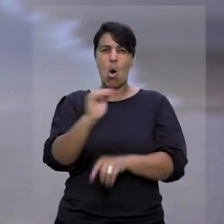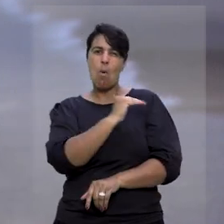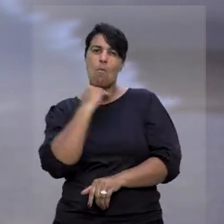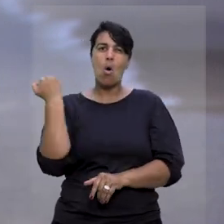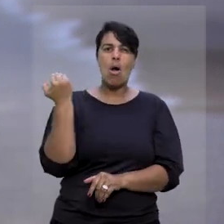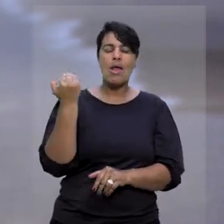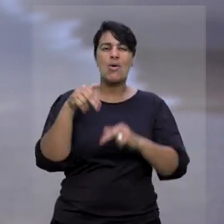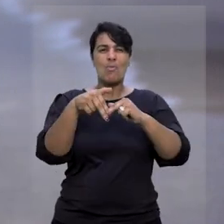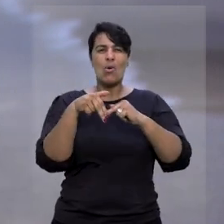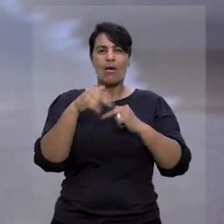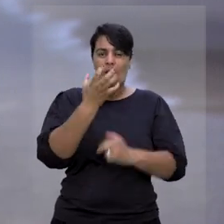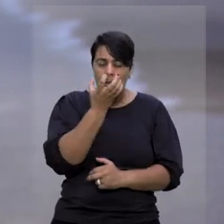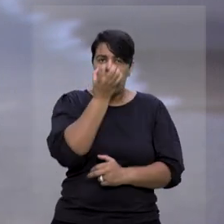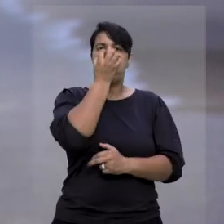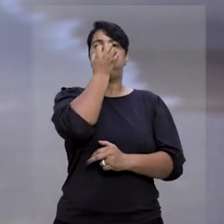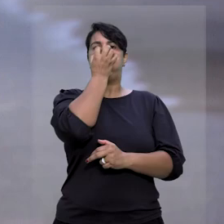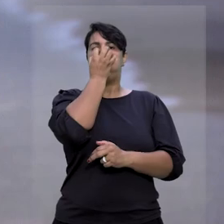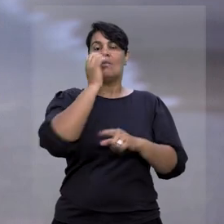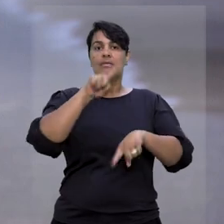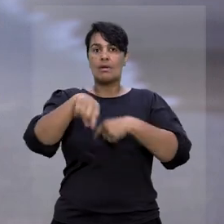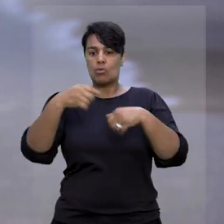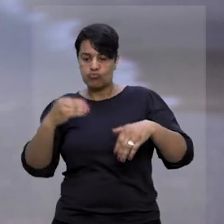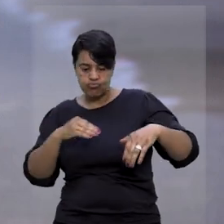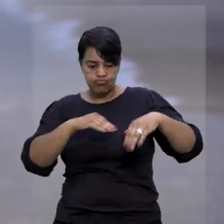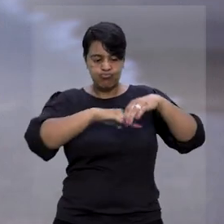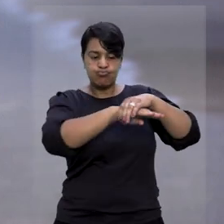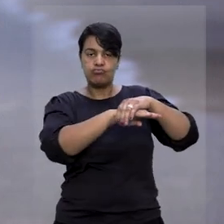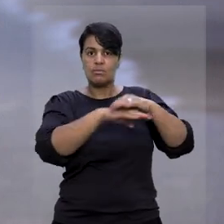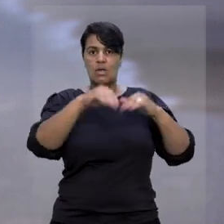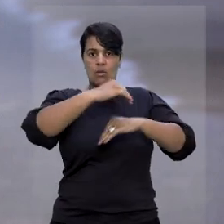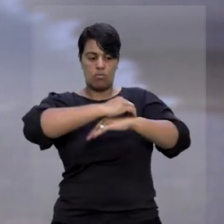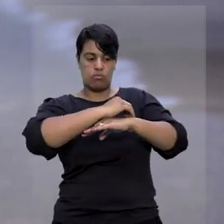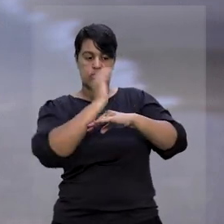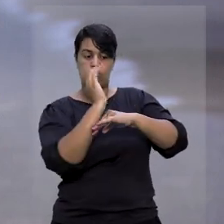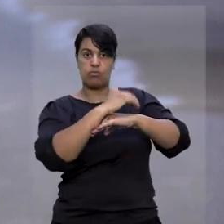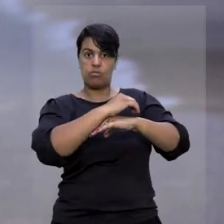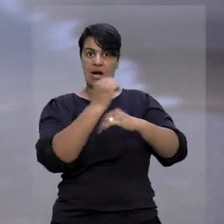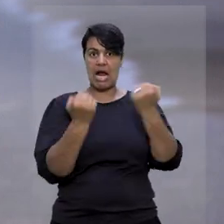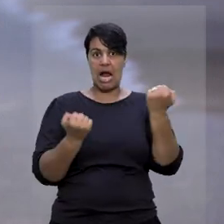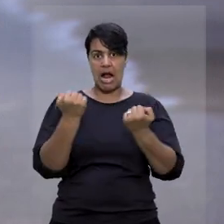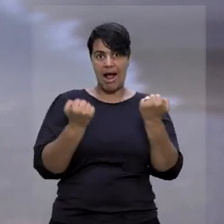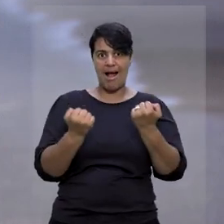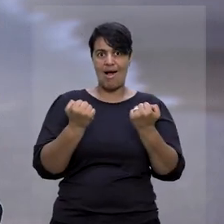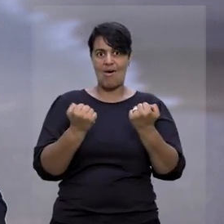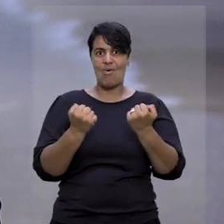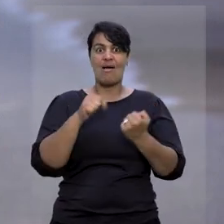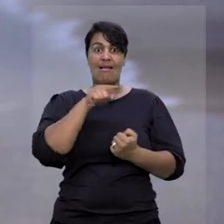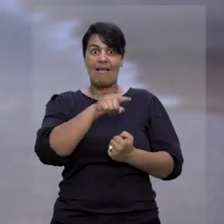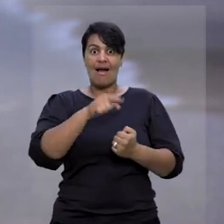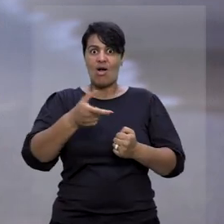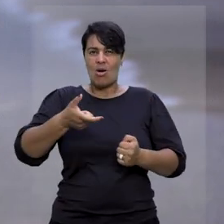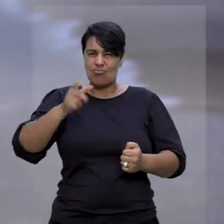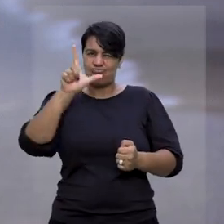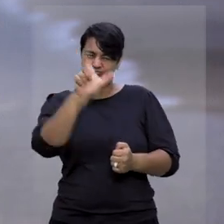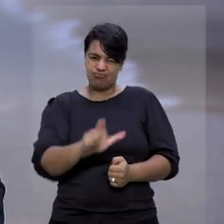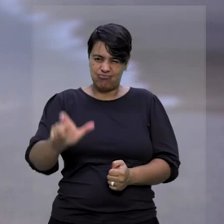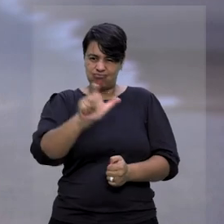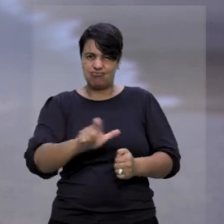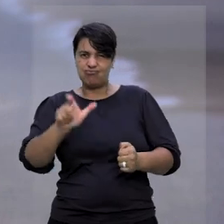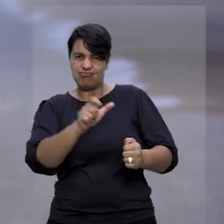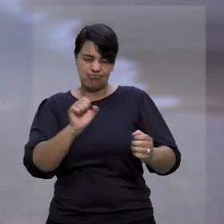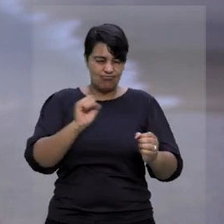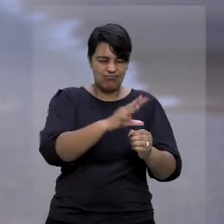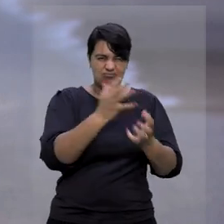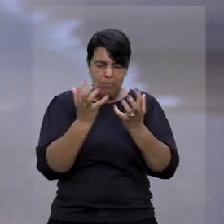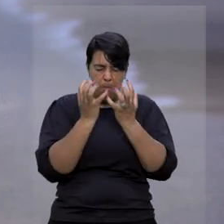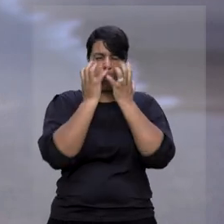asfixiada depois de ser colocada no compartimento de presos da viatura da Polícia Rodoviária Federal, onde os agentes lançaram spray